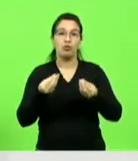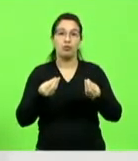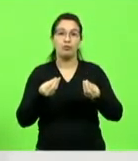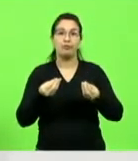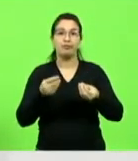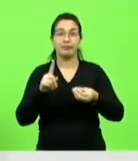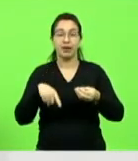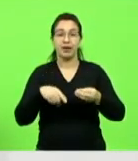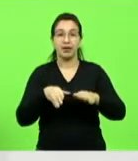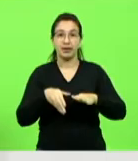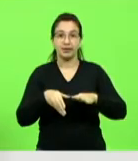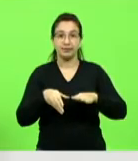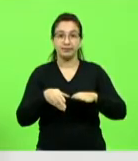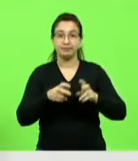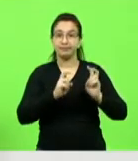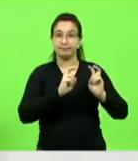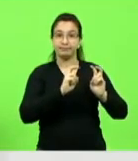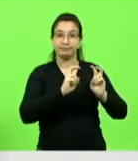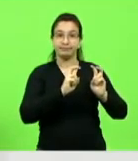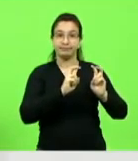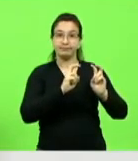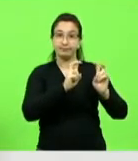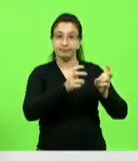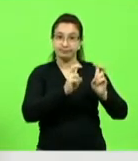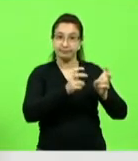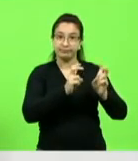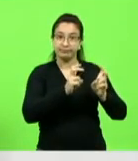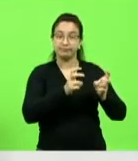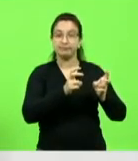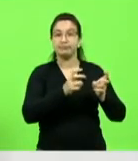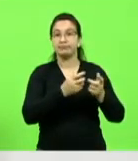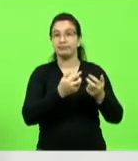Nós tínhamos aqui a frente parlamentar das ferrovias.